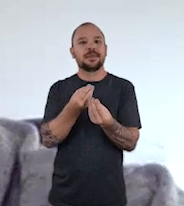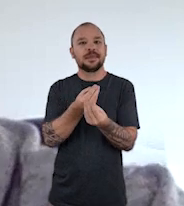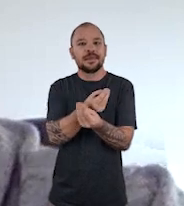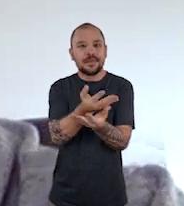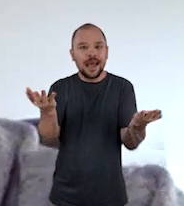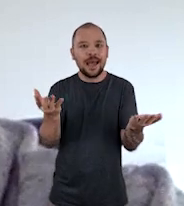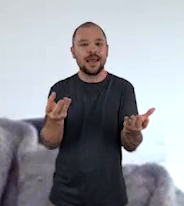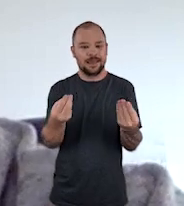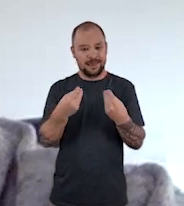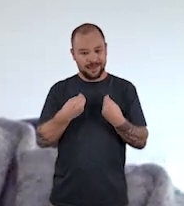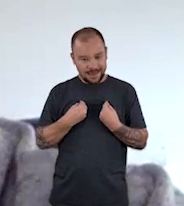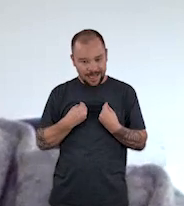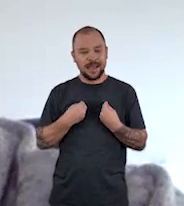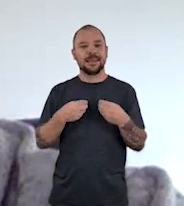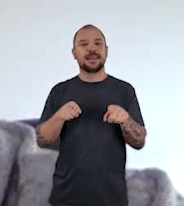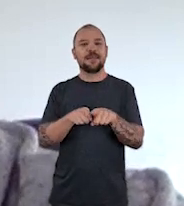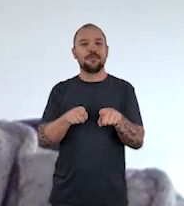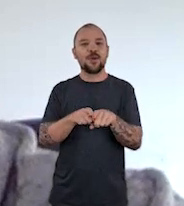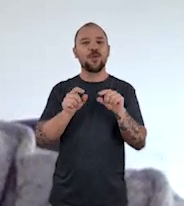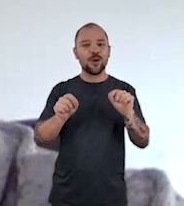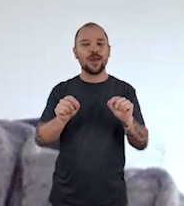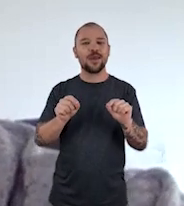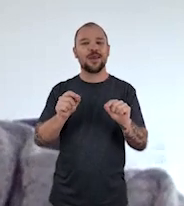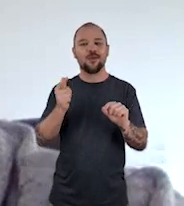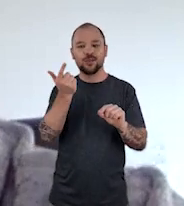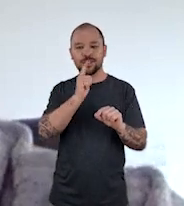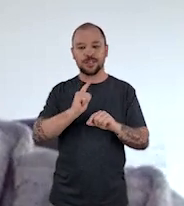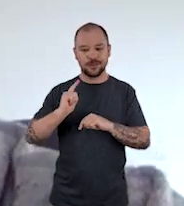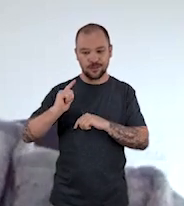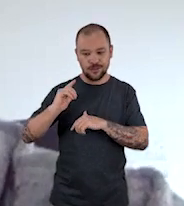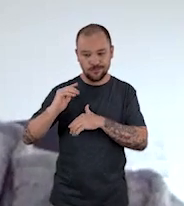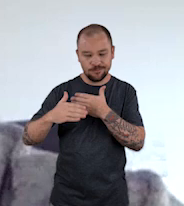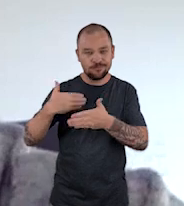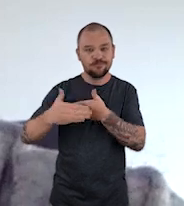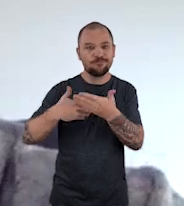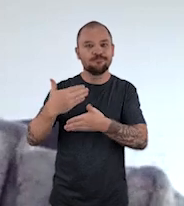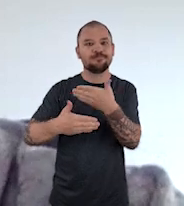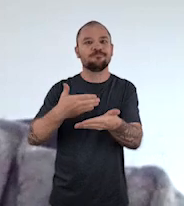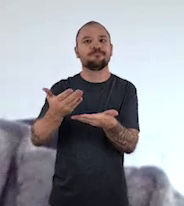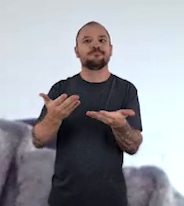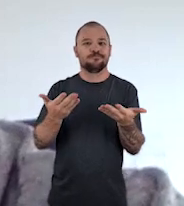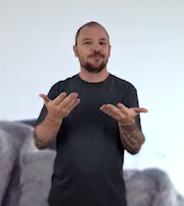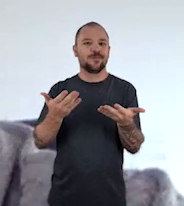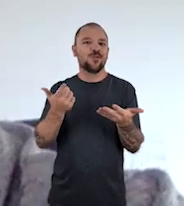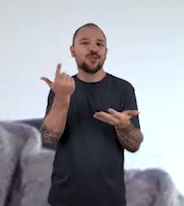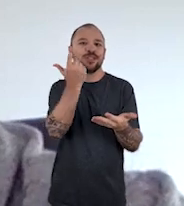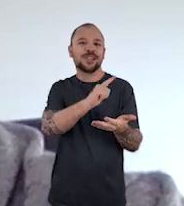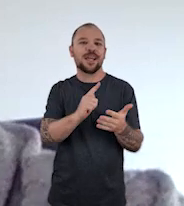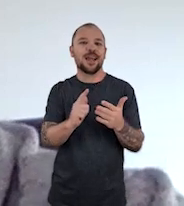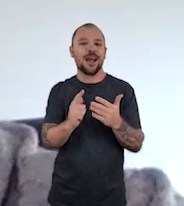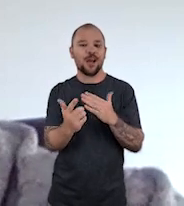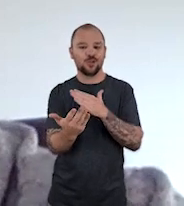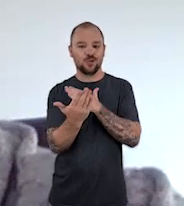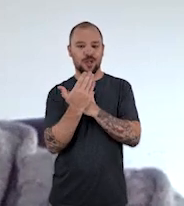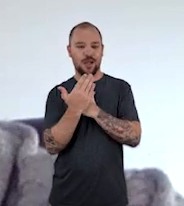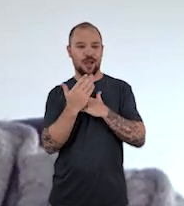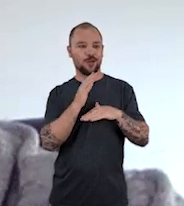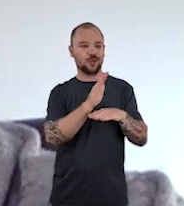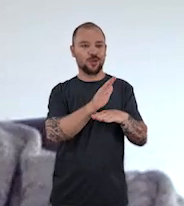um valor, traz um desenvolvimento que vai, de última instância,